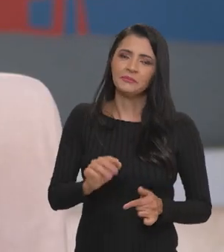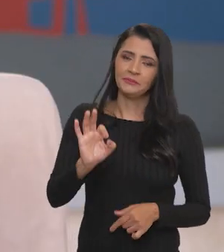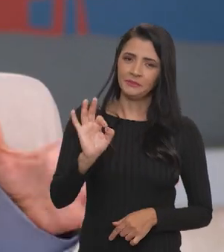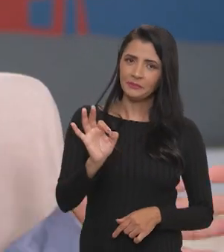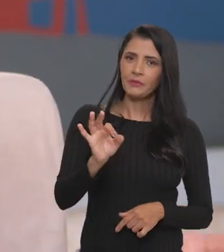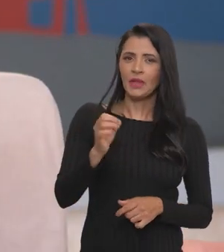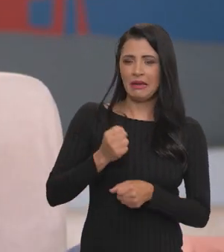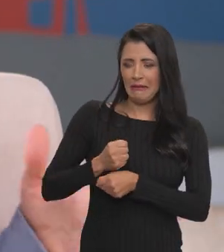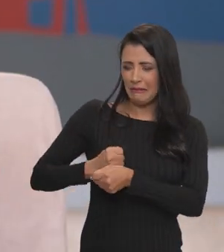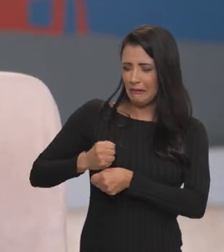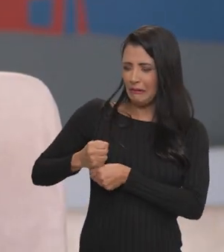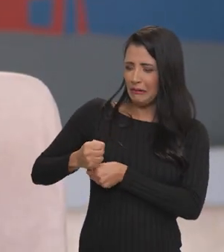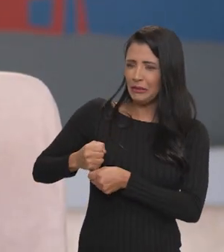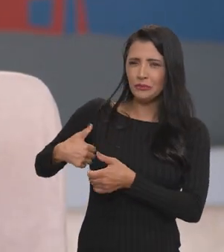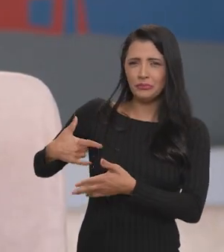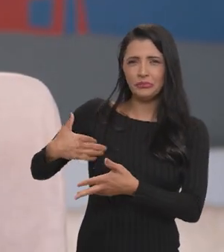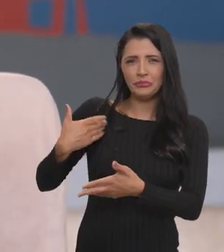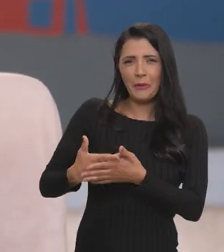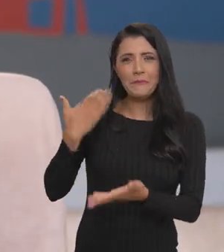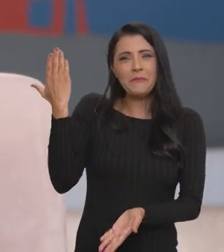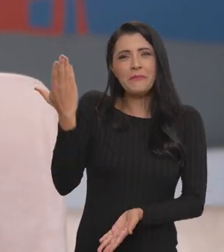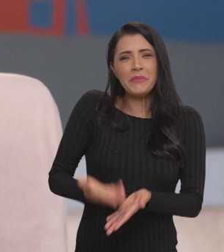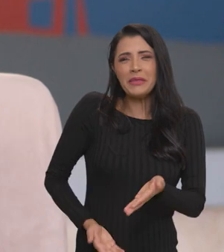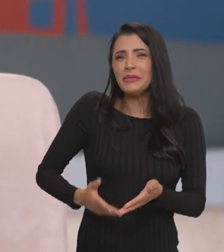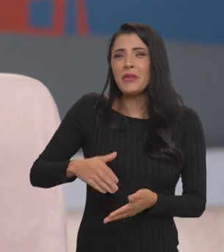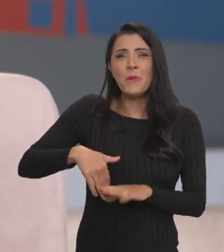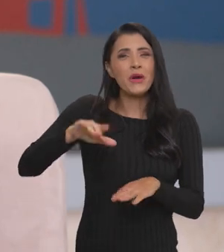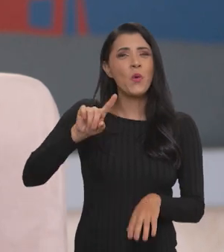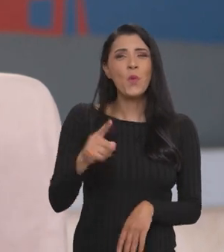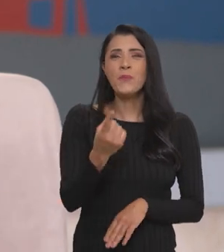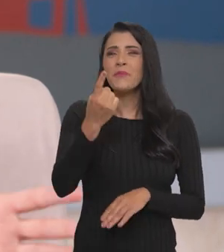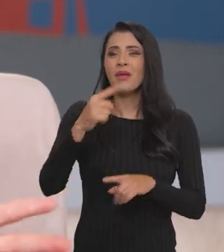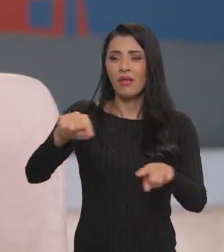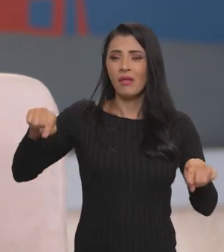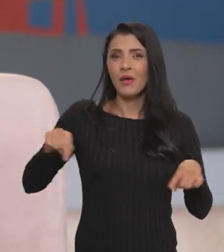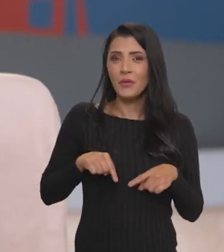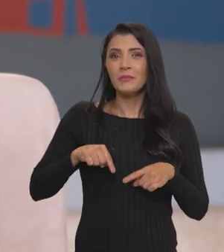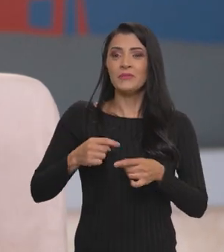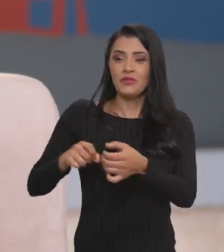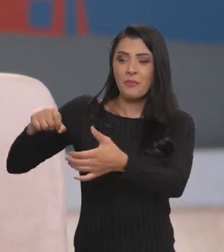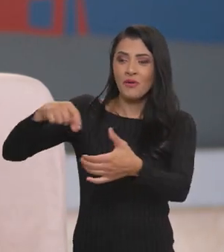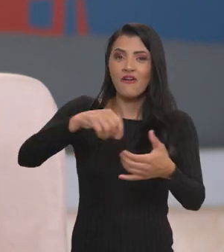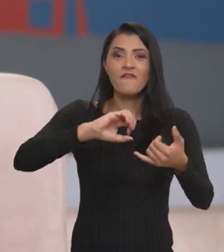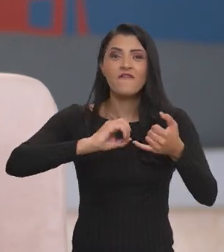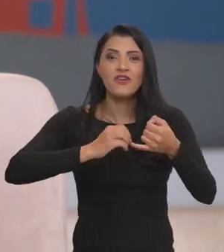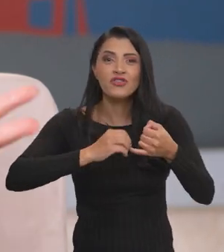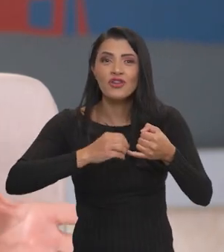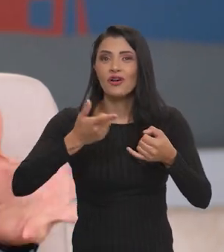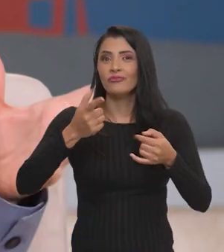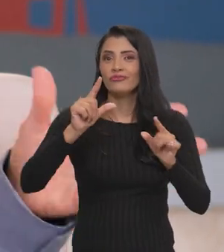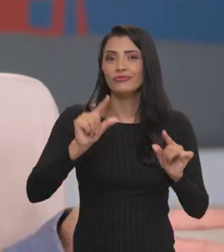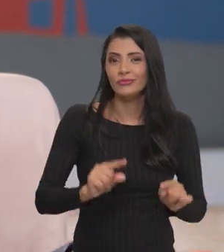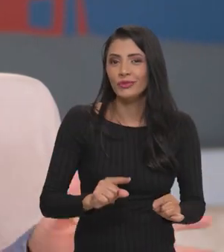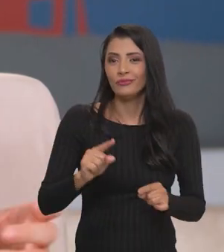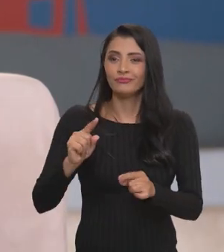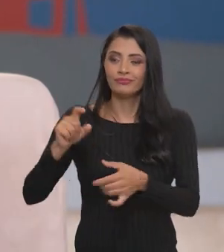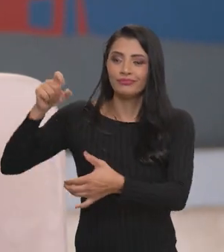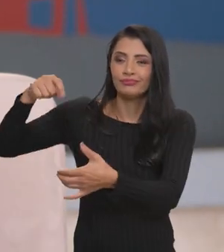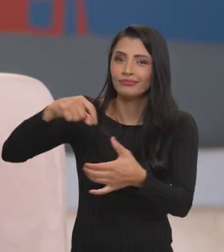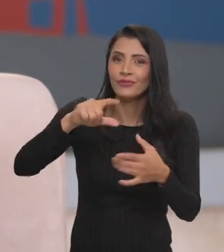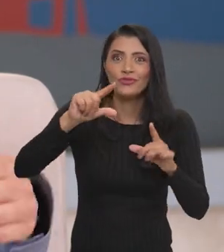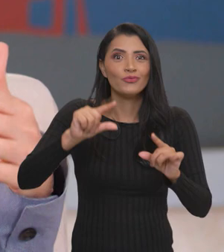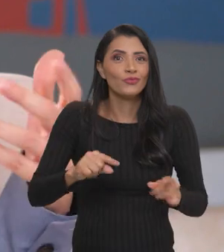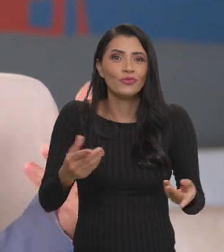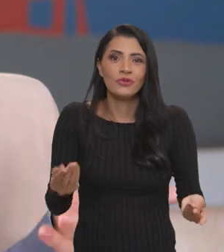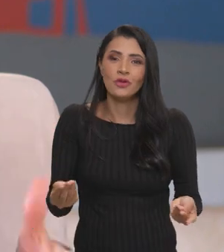nos últimos anos, a gente perdeu muitos hectares, mais de um milhão de hectares de produção de feijão no nosso país. Reduzimos a produção de alimentos.